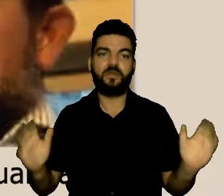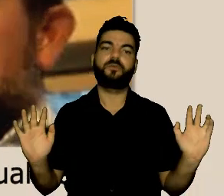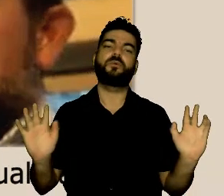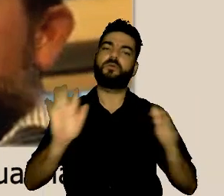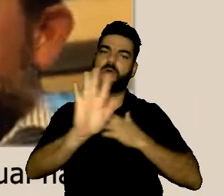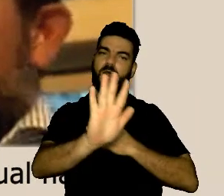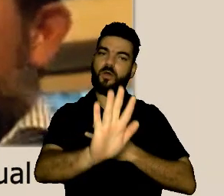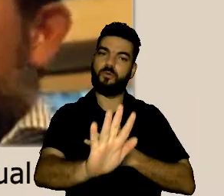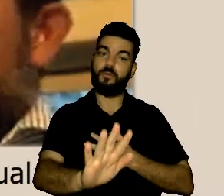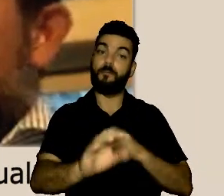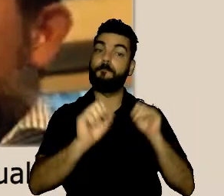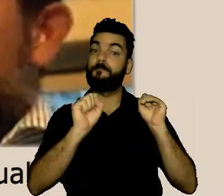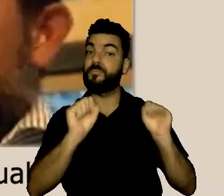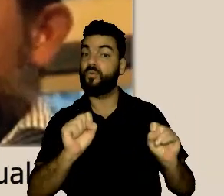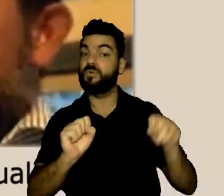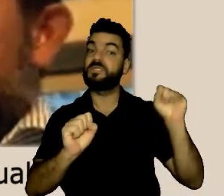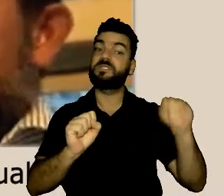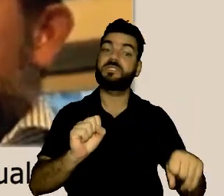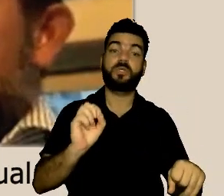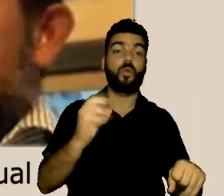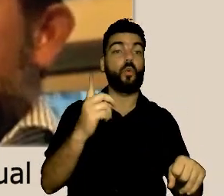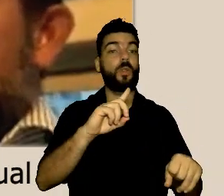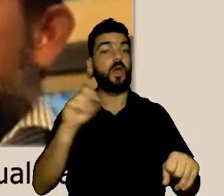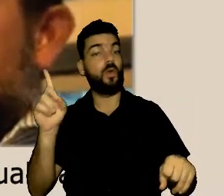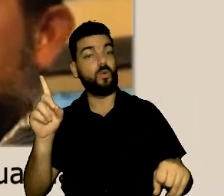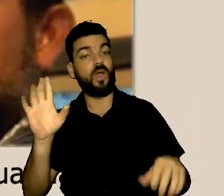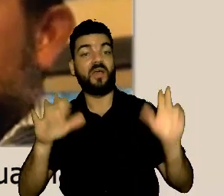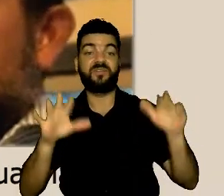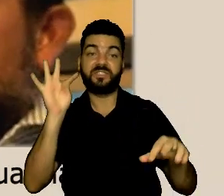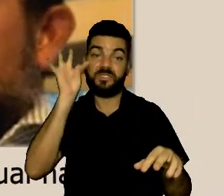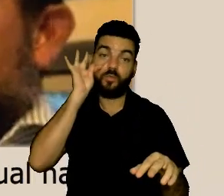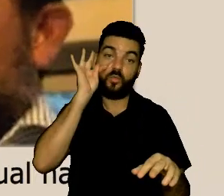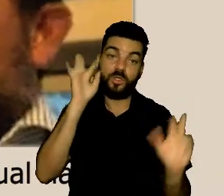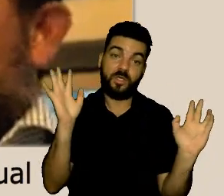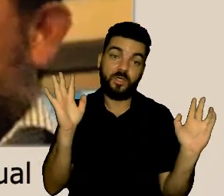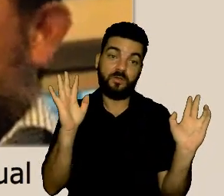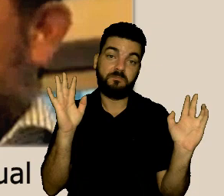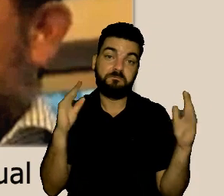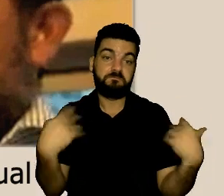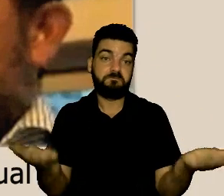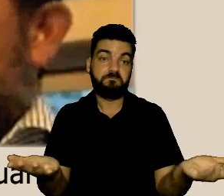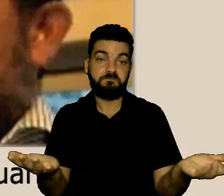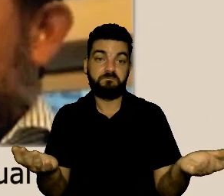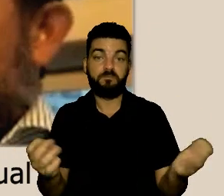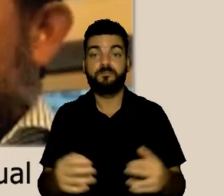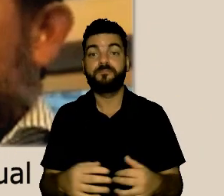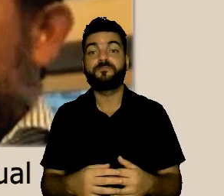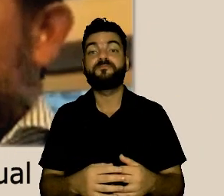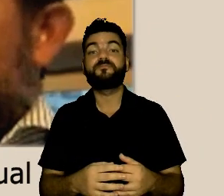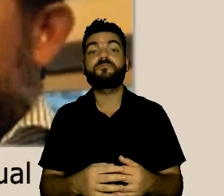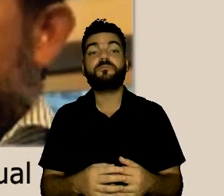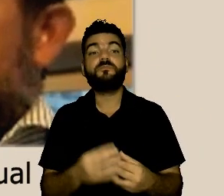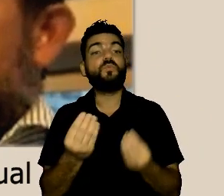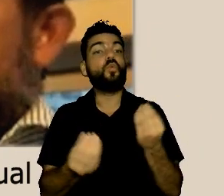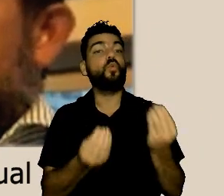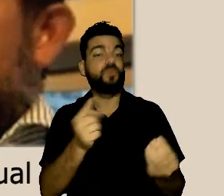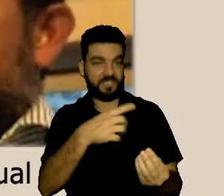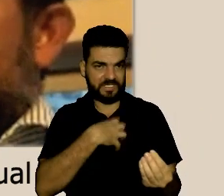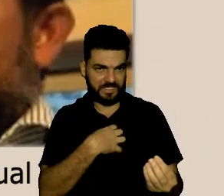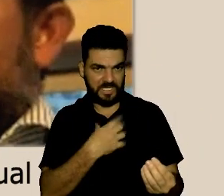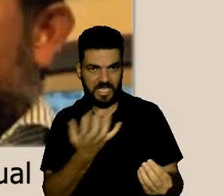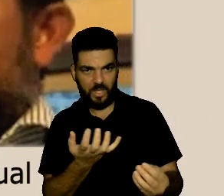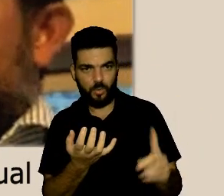frente a frente com o assediador e aí nós explicamos pode ser que tenha uma oitiva de testemunhas na